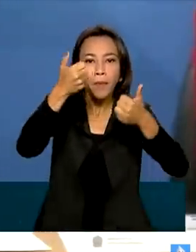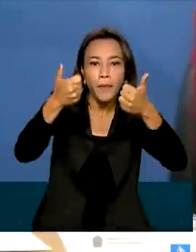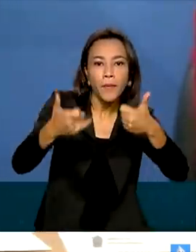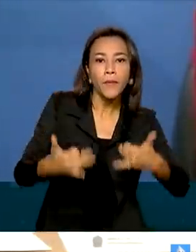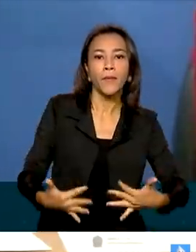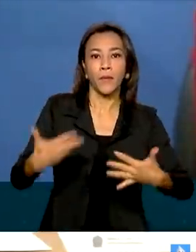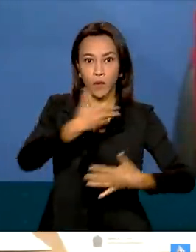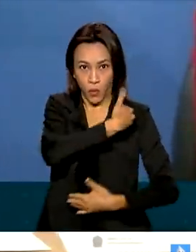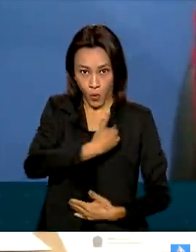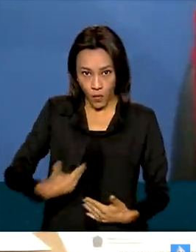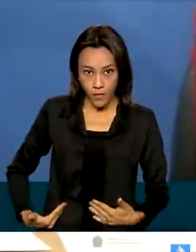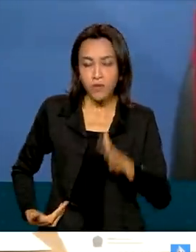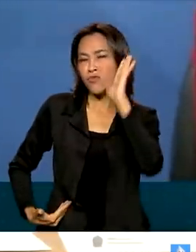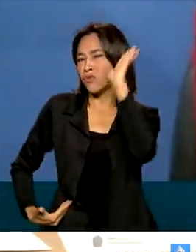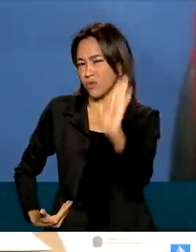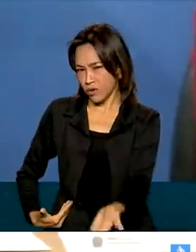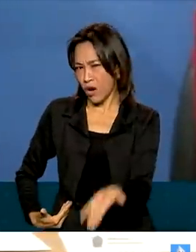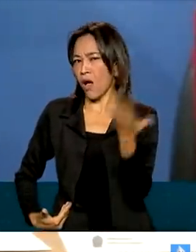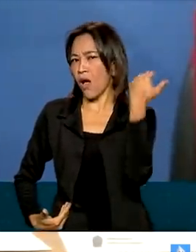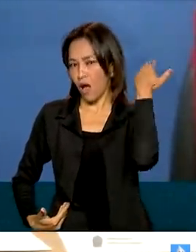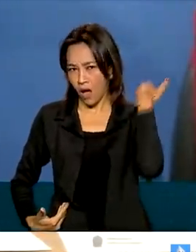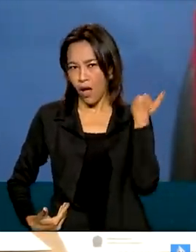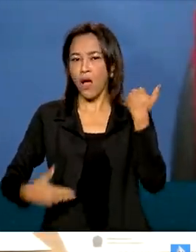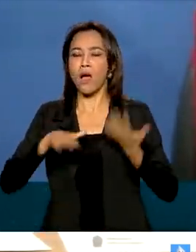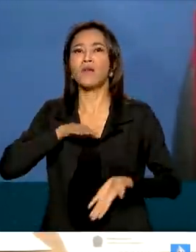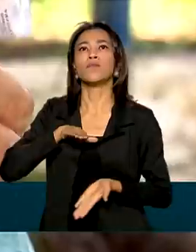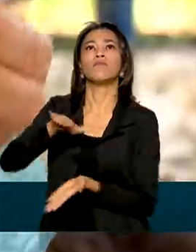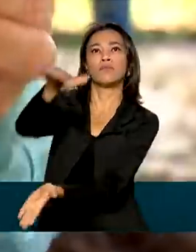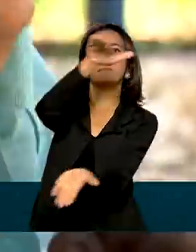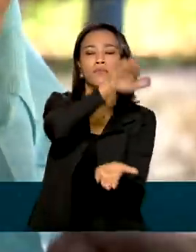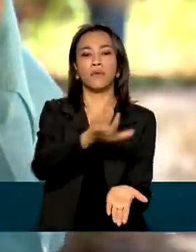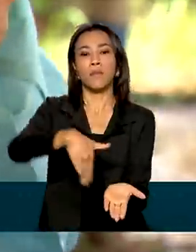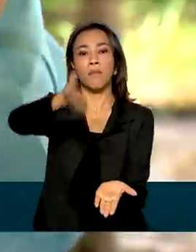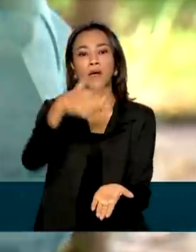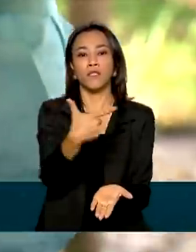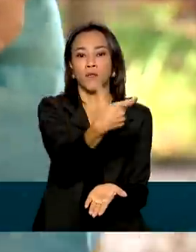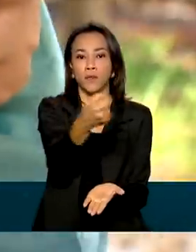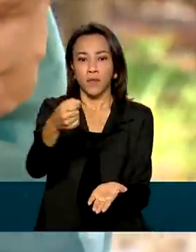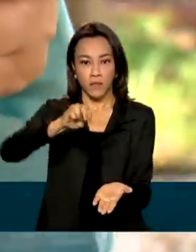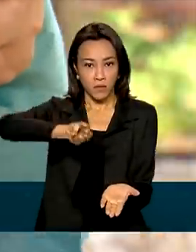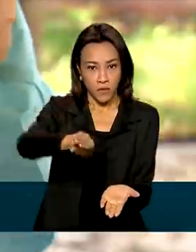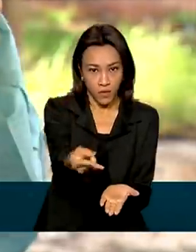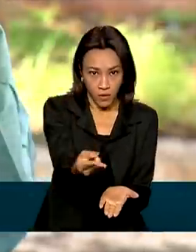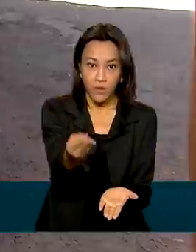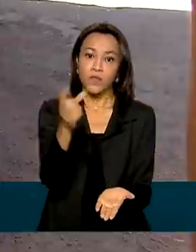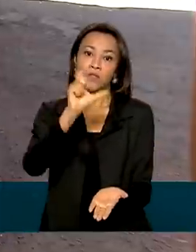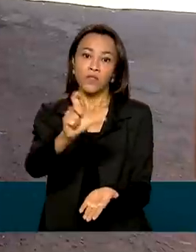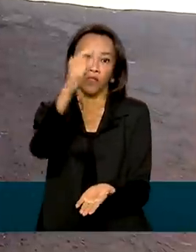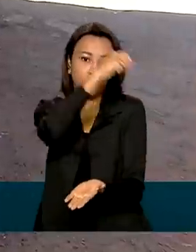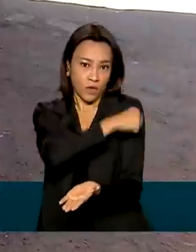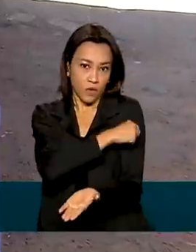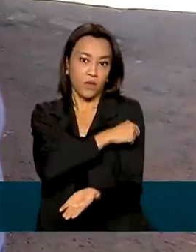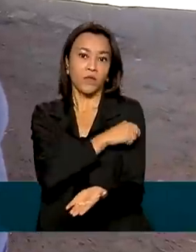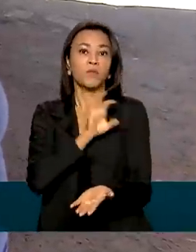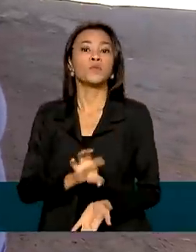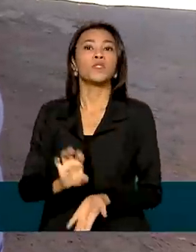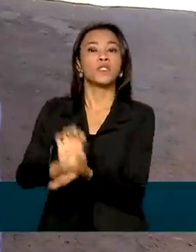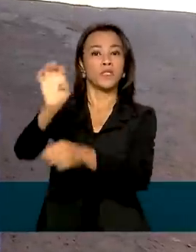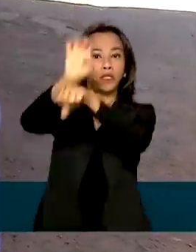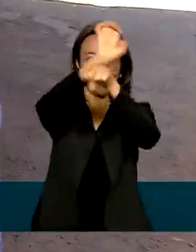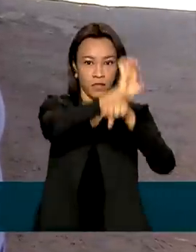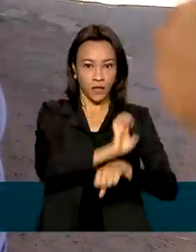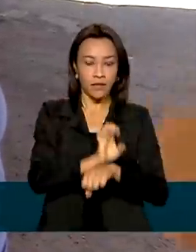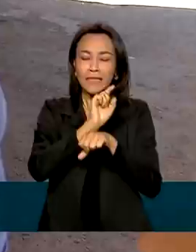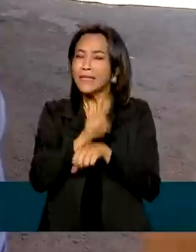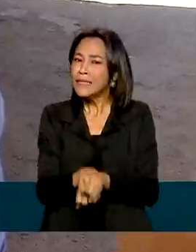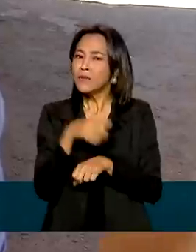já distribuiu mais de 200 milhões de doses de vacinas contra a Covid-19 aos estados e que é